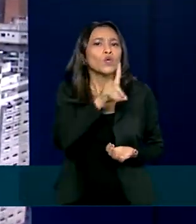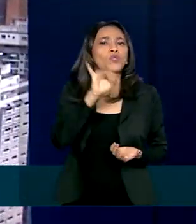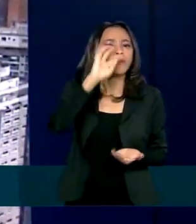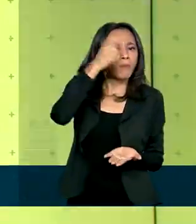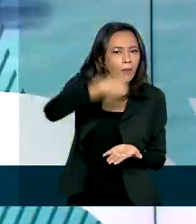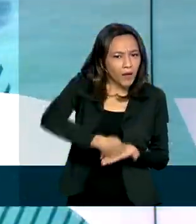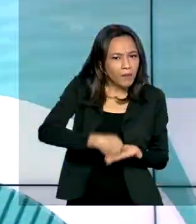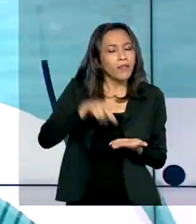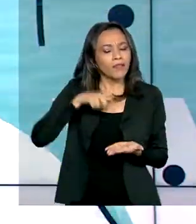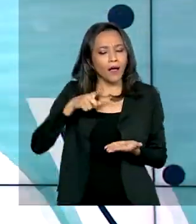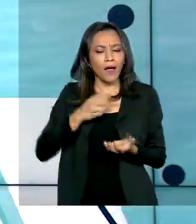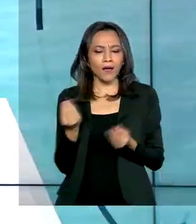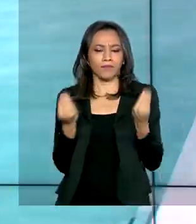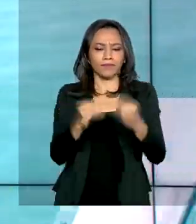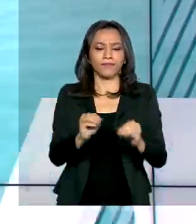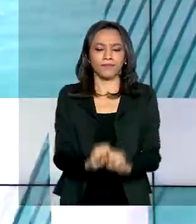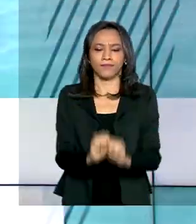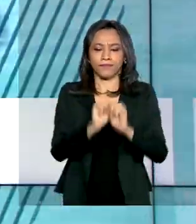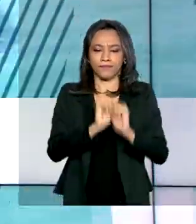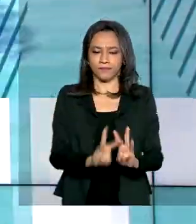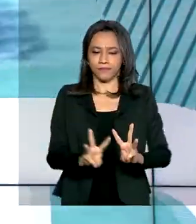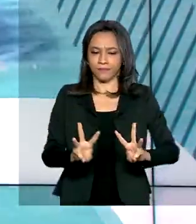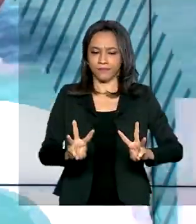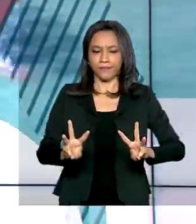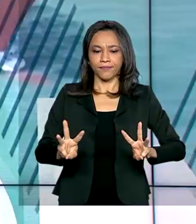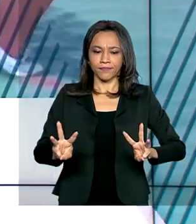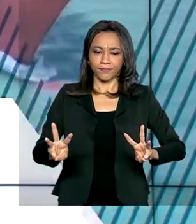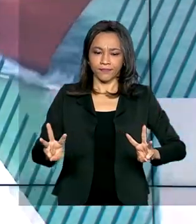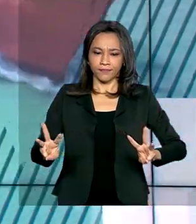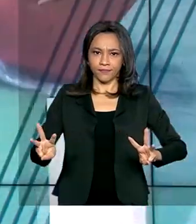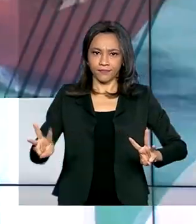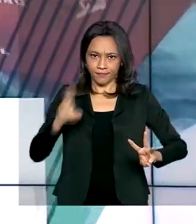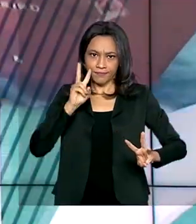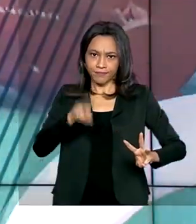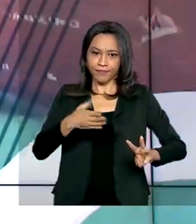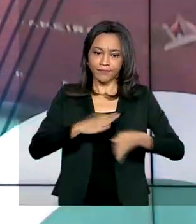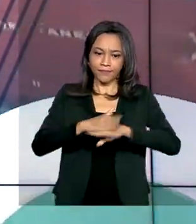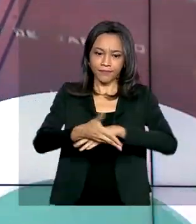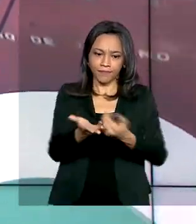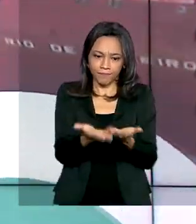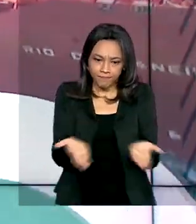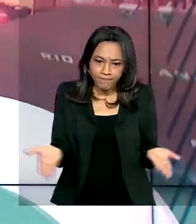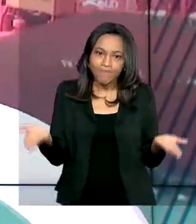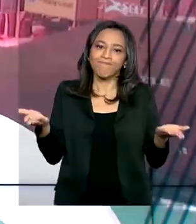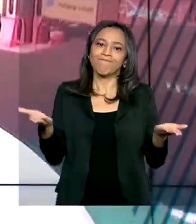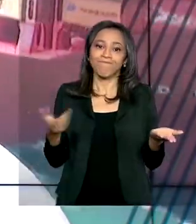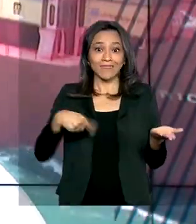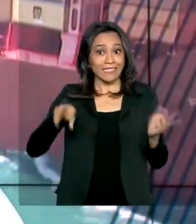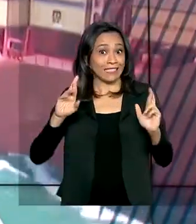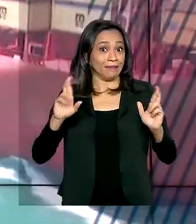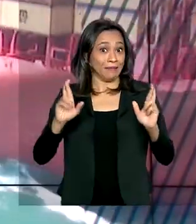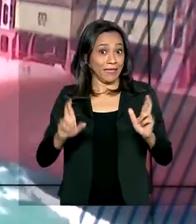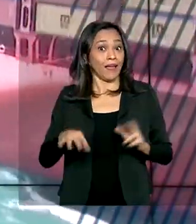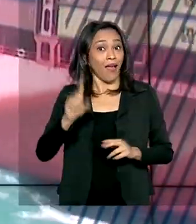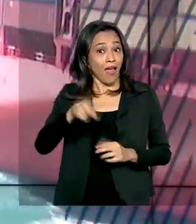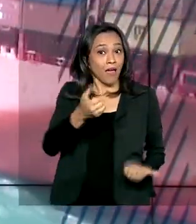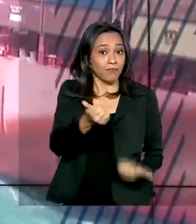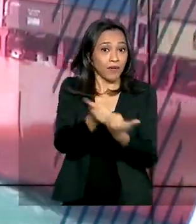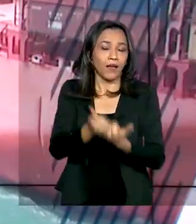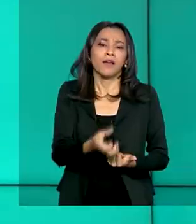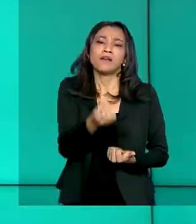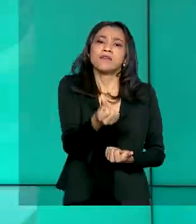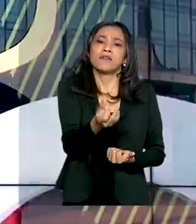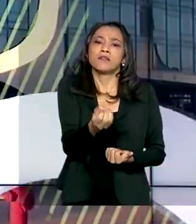pagamento estão disponíveis no site fgts.caixa.gov.br. A expectativa é beneficiar